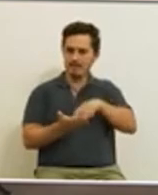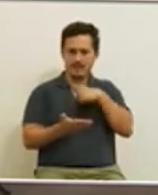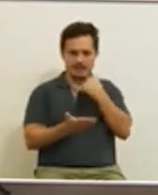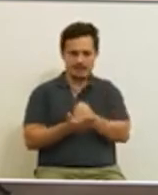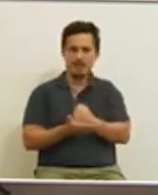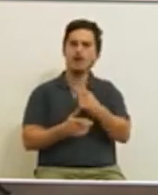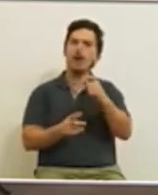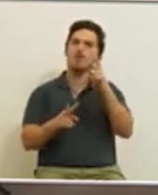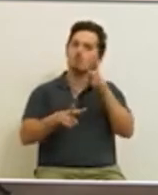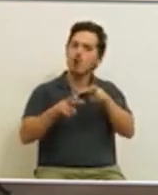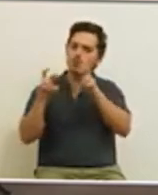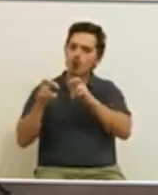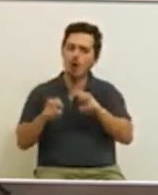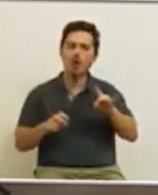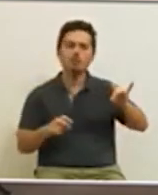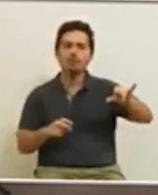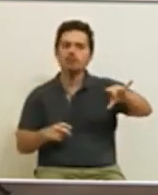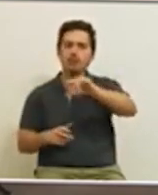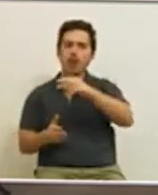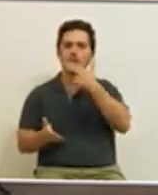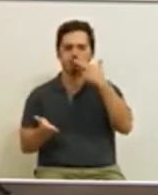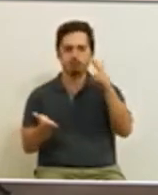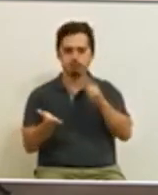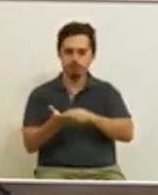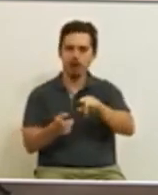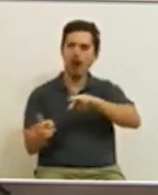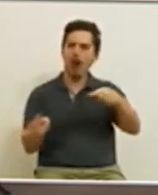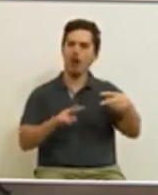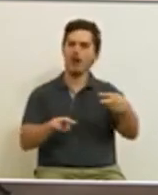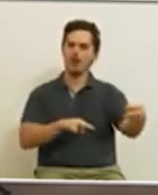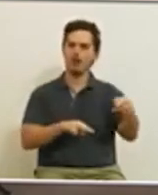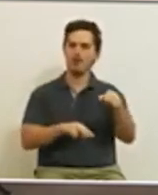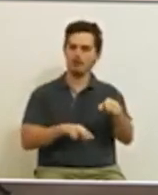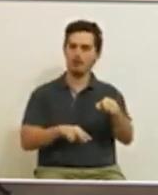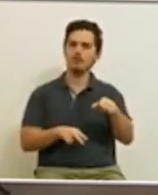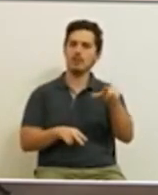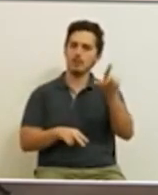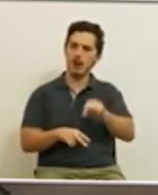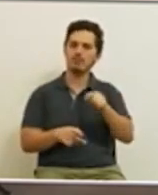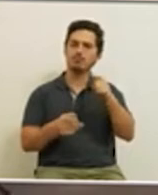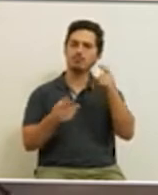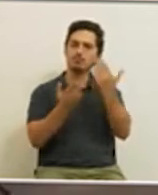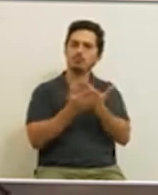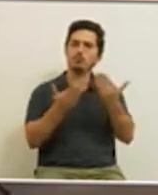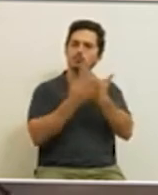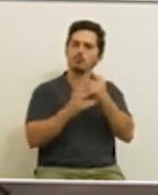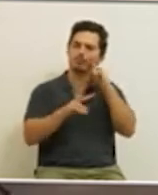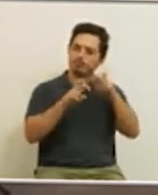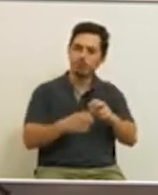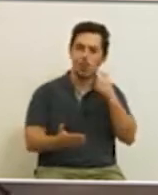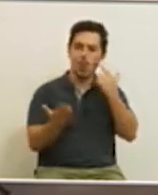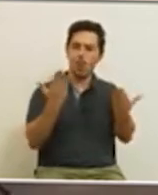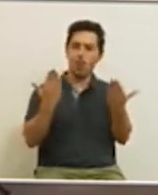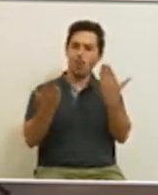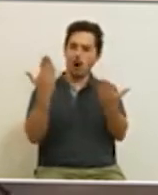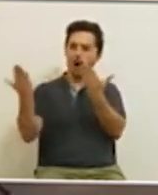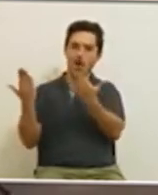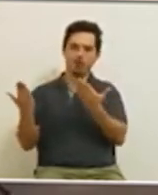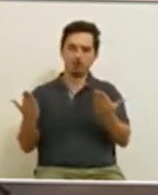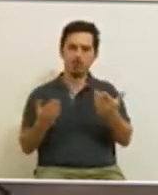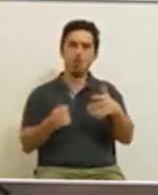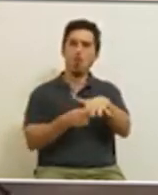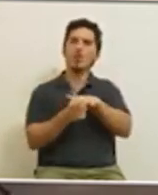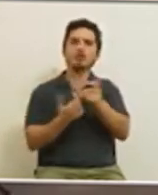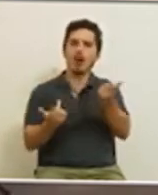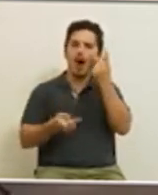de identificação de um conjunto de localizações verdadeiramente alternativas e o respectivo estudo comparativo, particularmente no contexto de